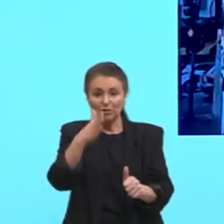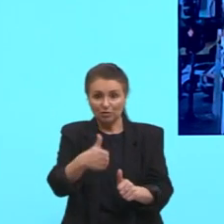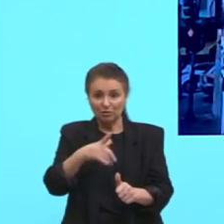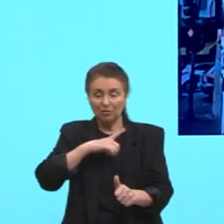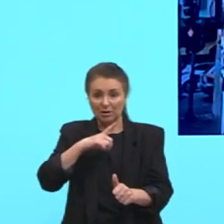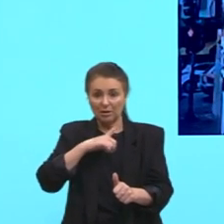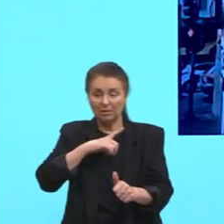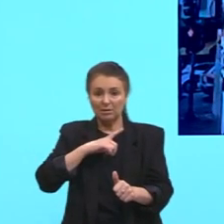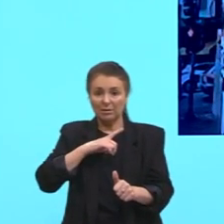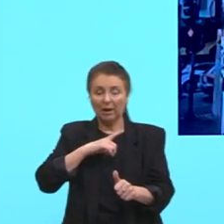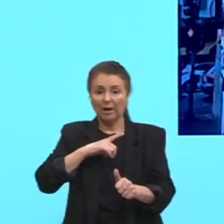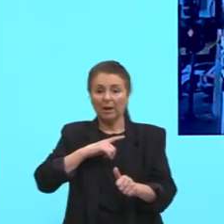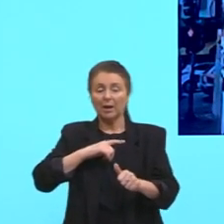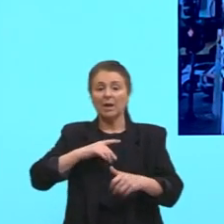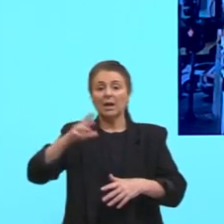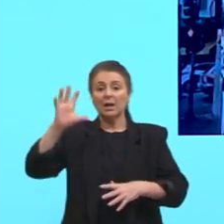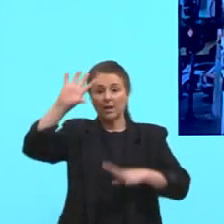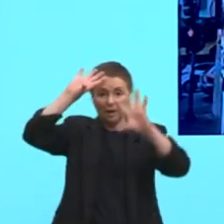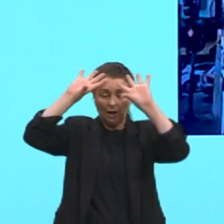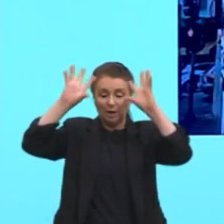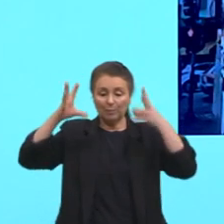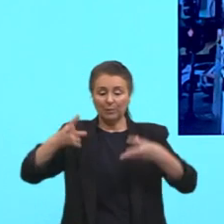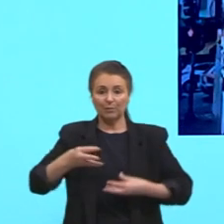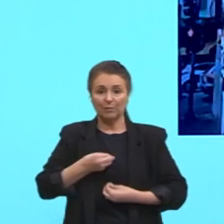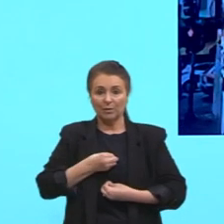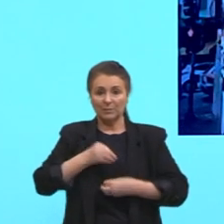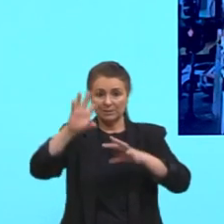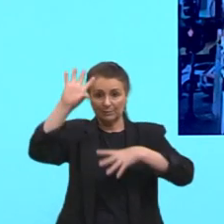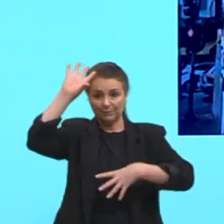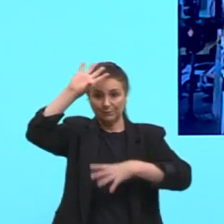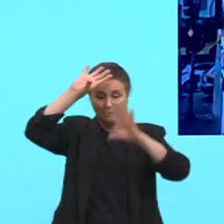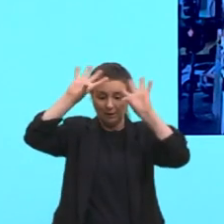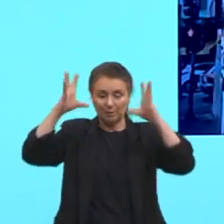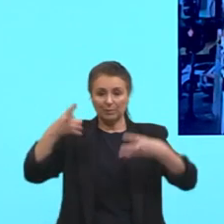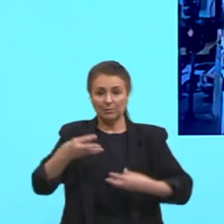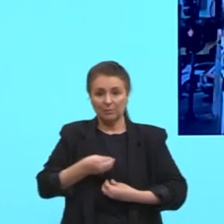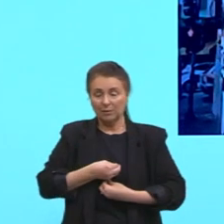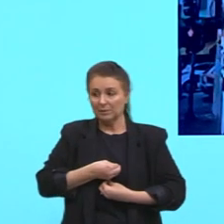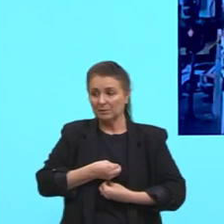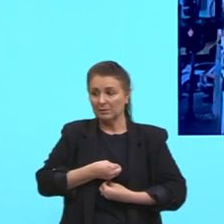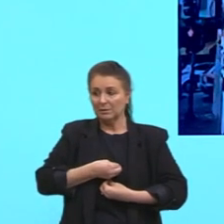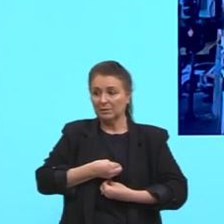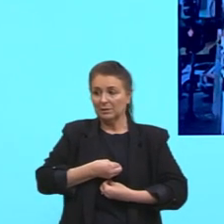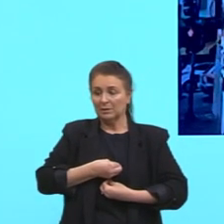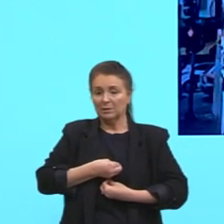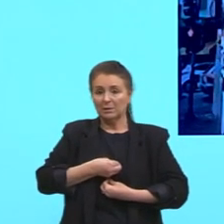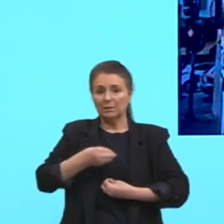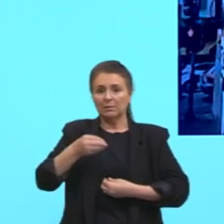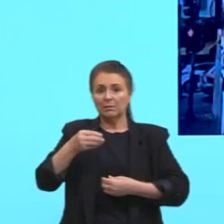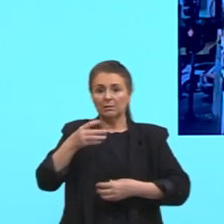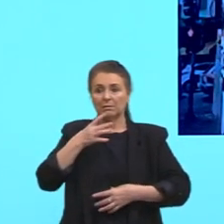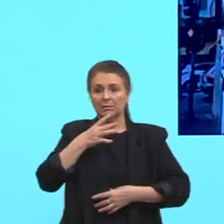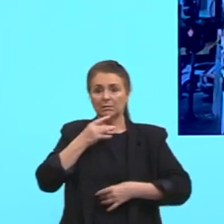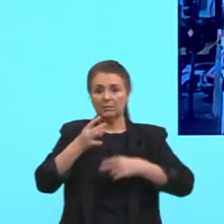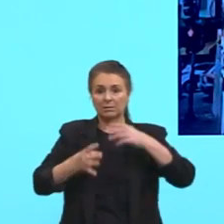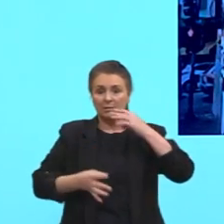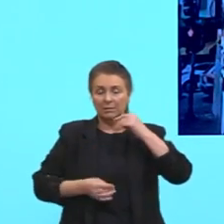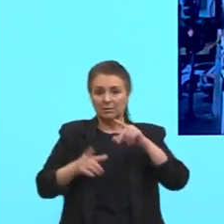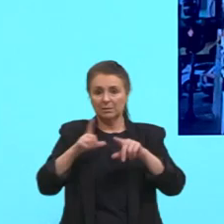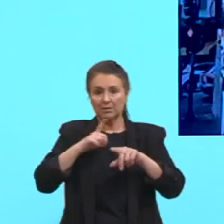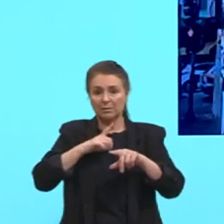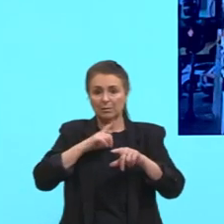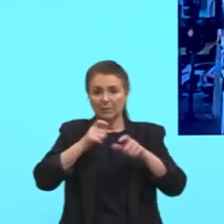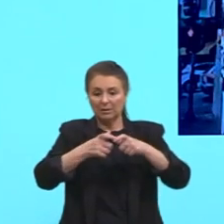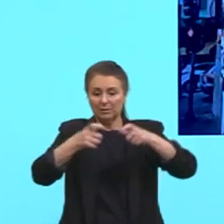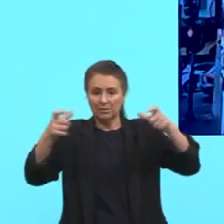performance aqui com o Oiticica, a intervenção urbana através do estêncil,